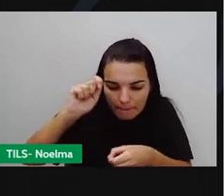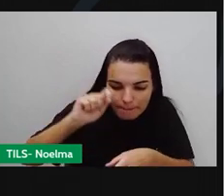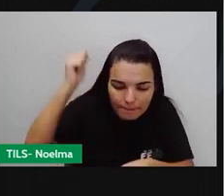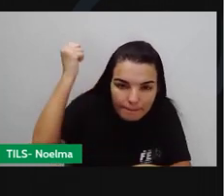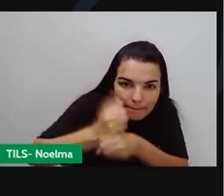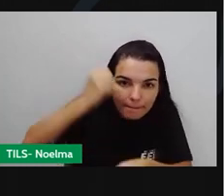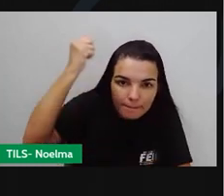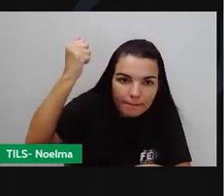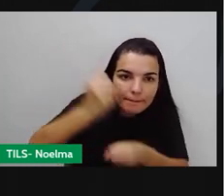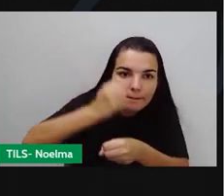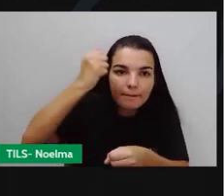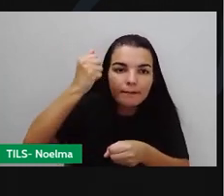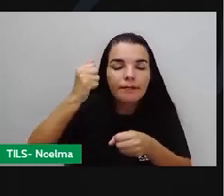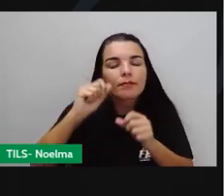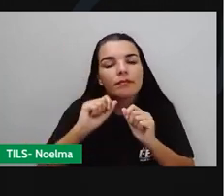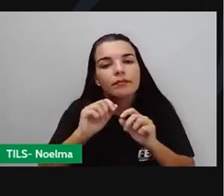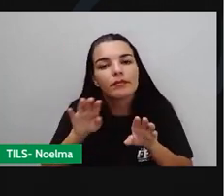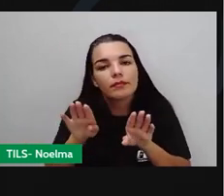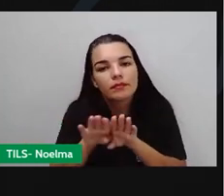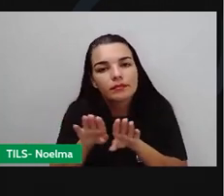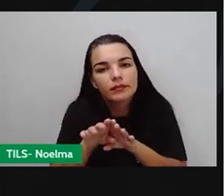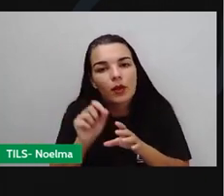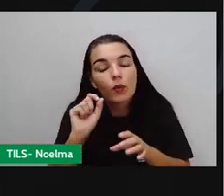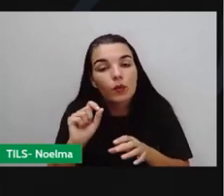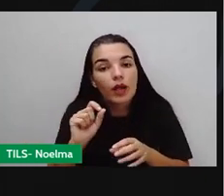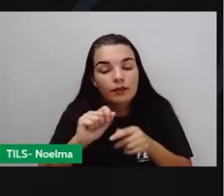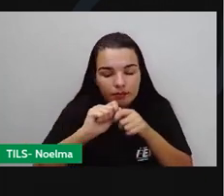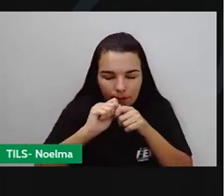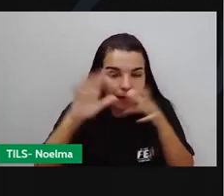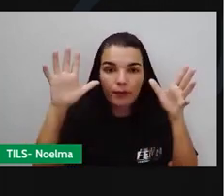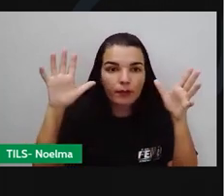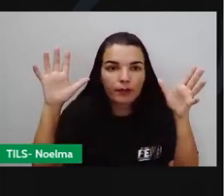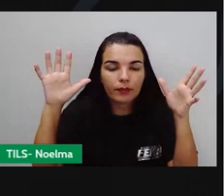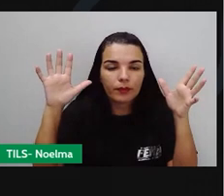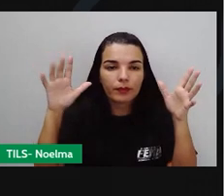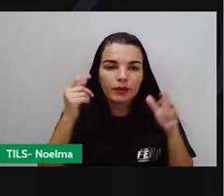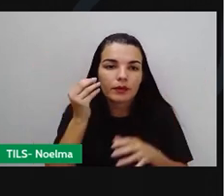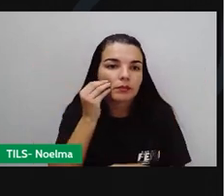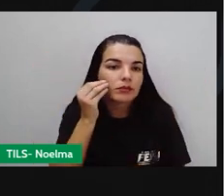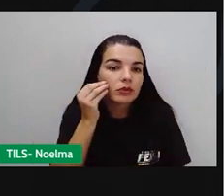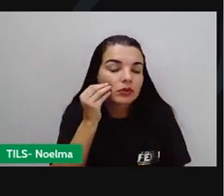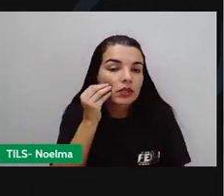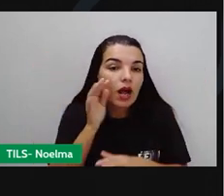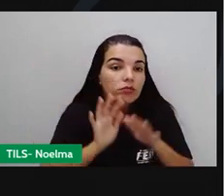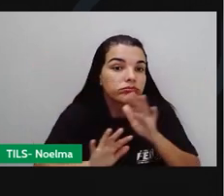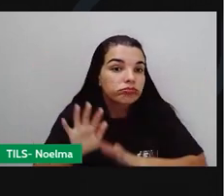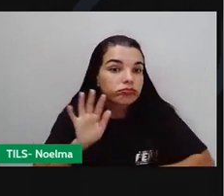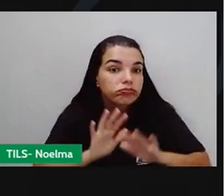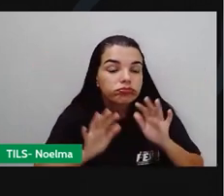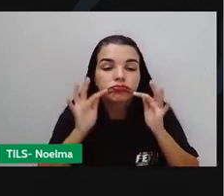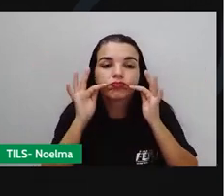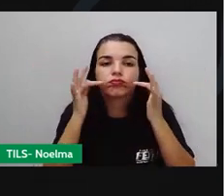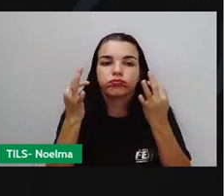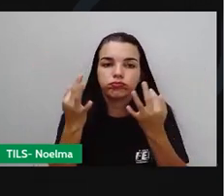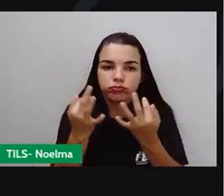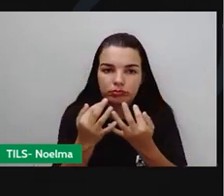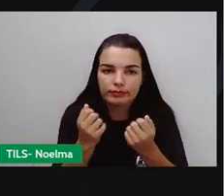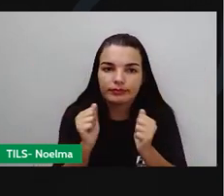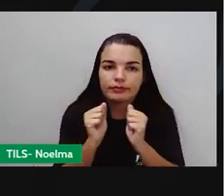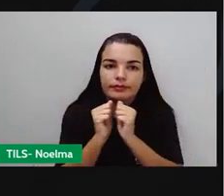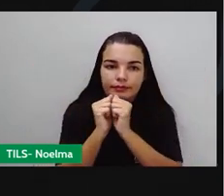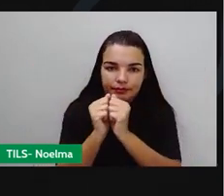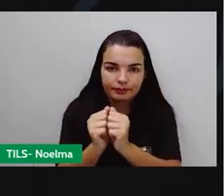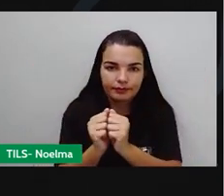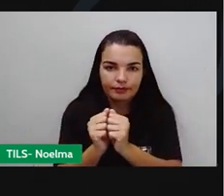bombril, esses traques, todos eles produzem essa faísca e tendo ali um meio, o meio ali